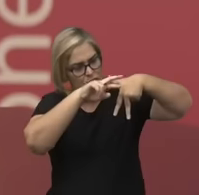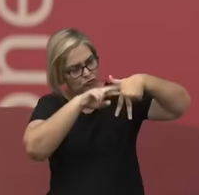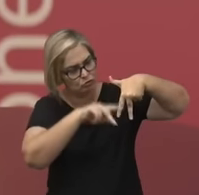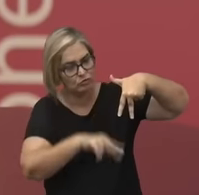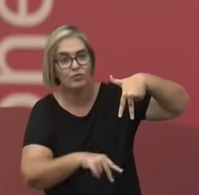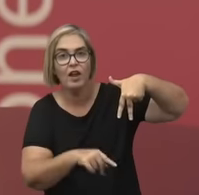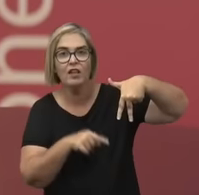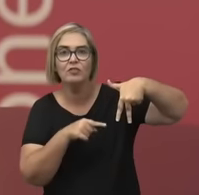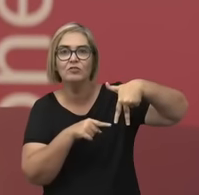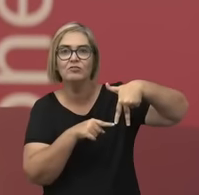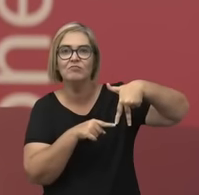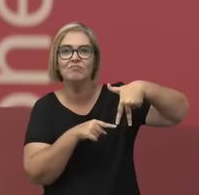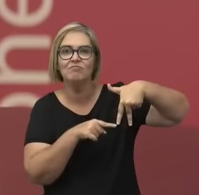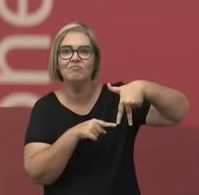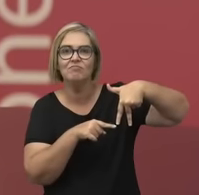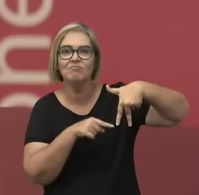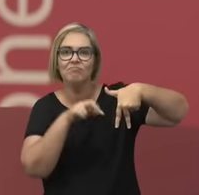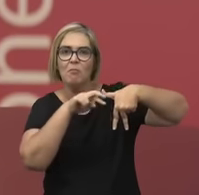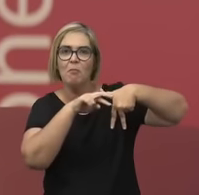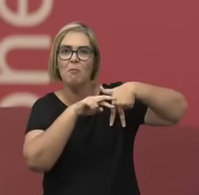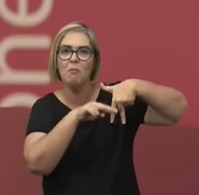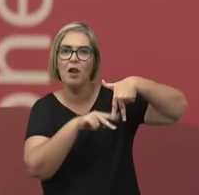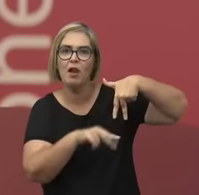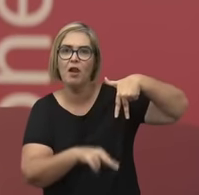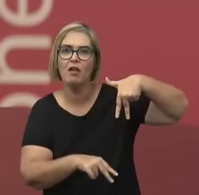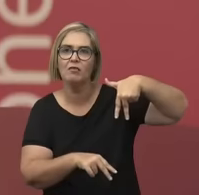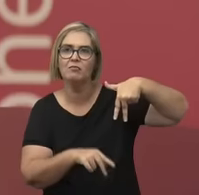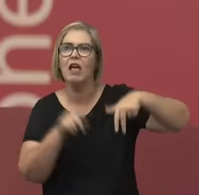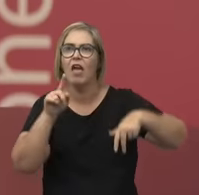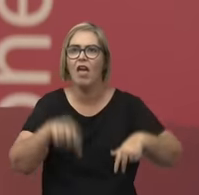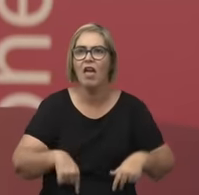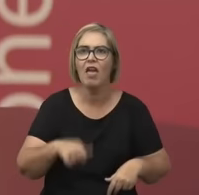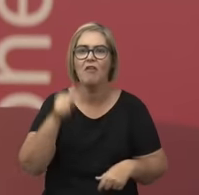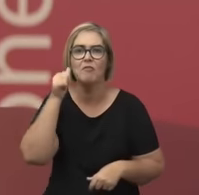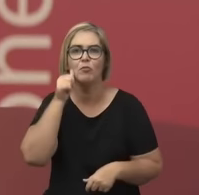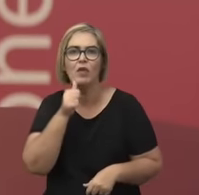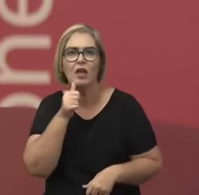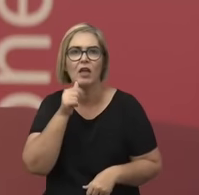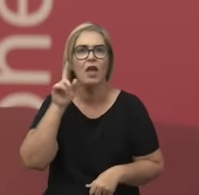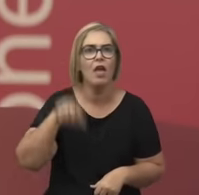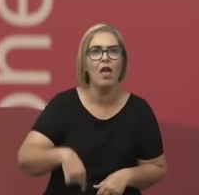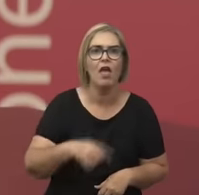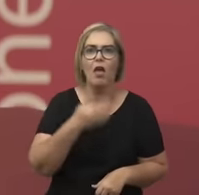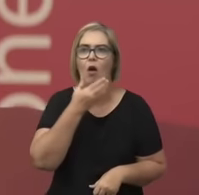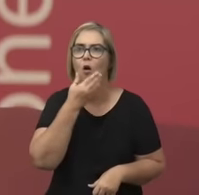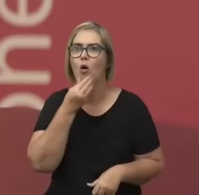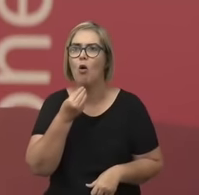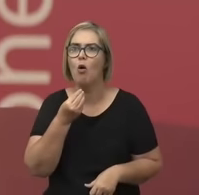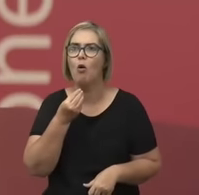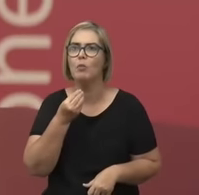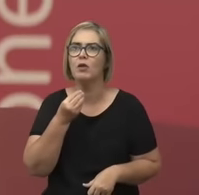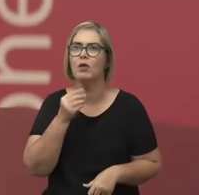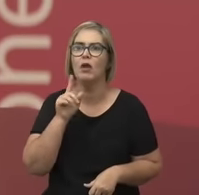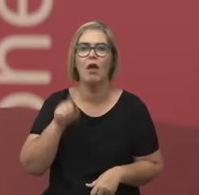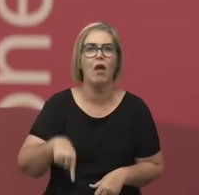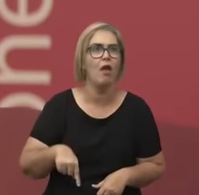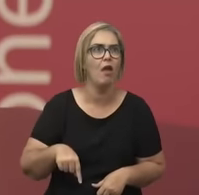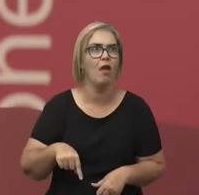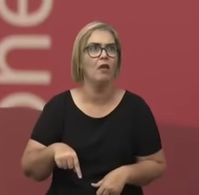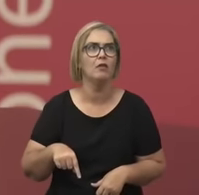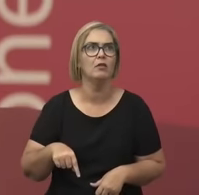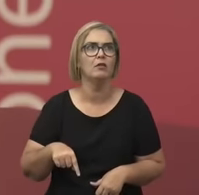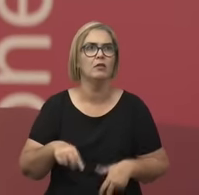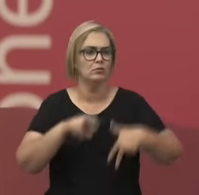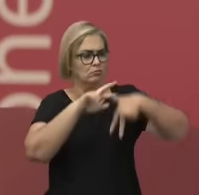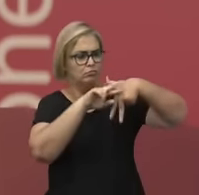futuro é plural. O futuro é feminino, é masculino, é o meio do caminho. O